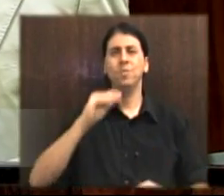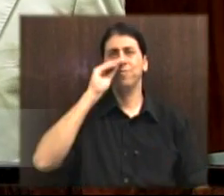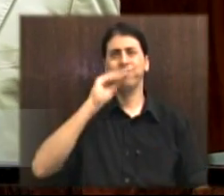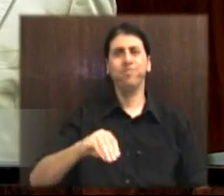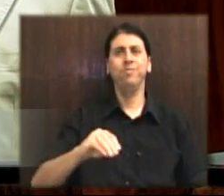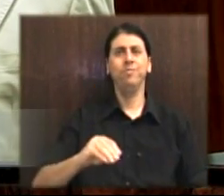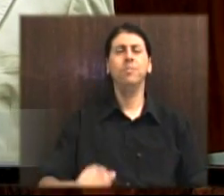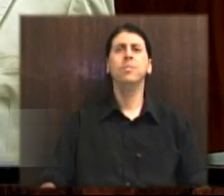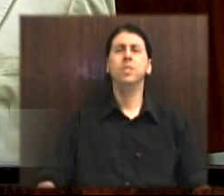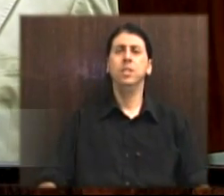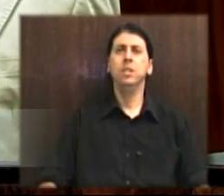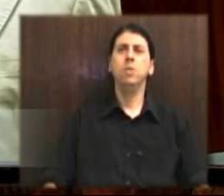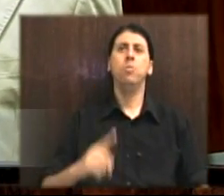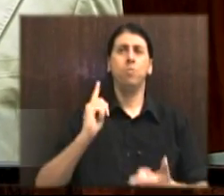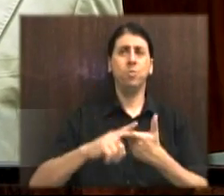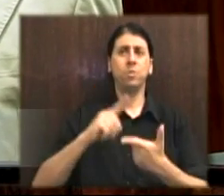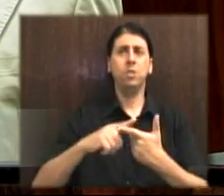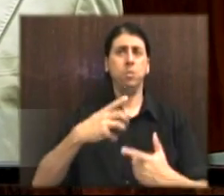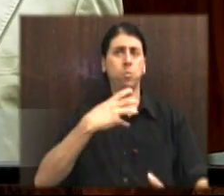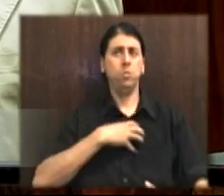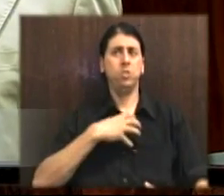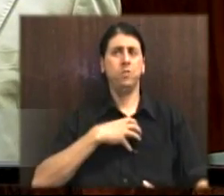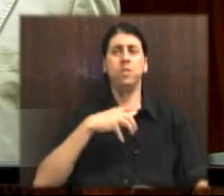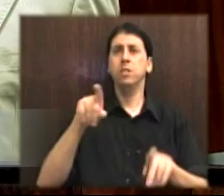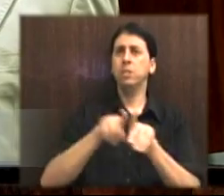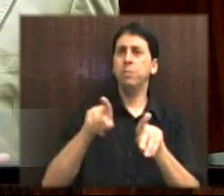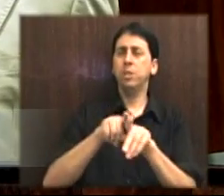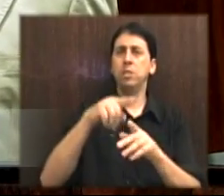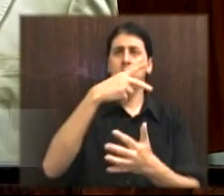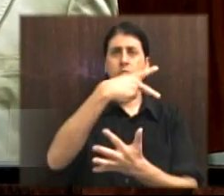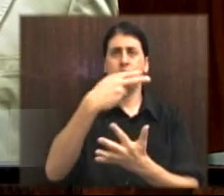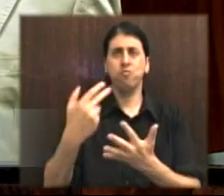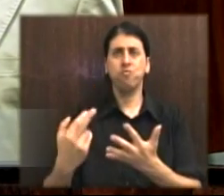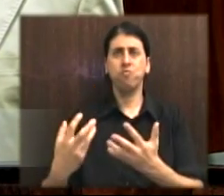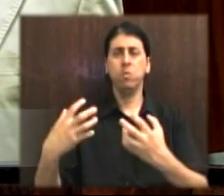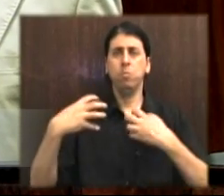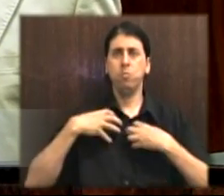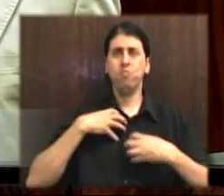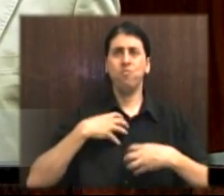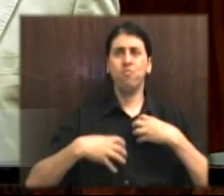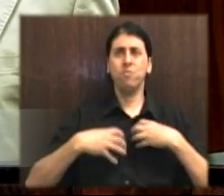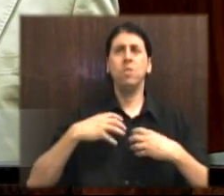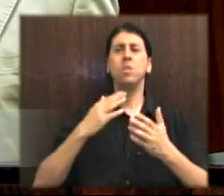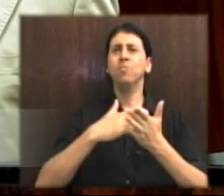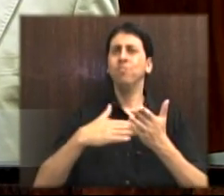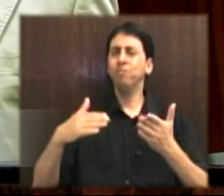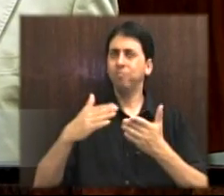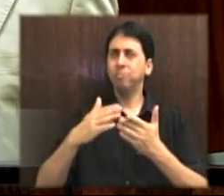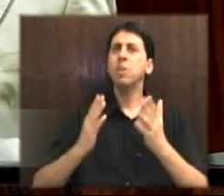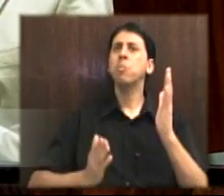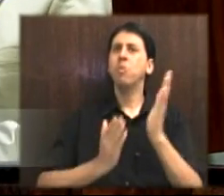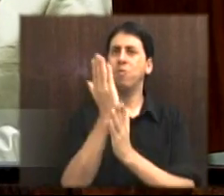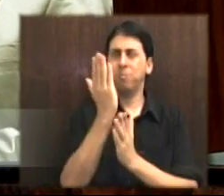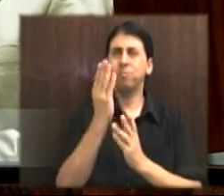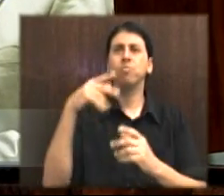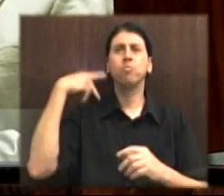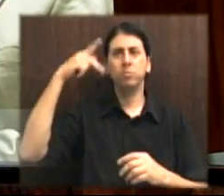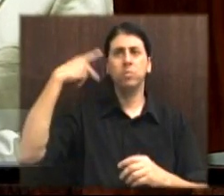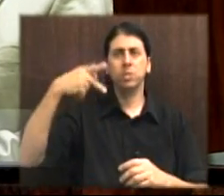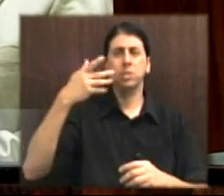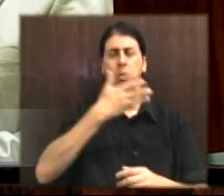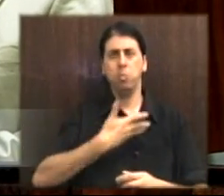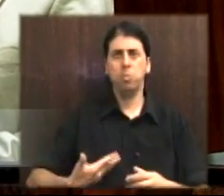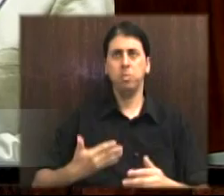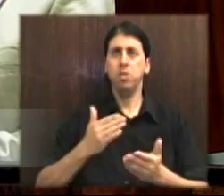É por esse motivo e tantos outros que aplaudimos as políticas públicas instauradas nesse país a